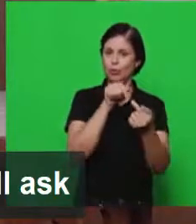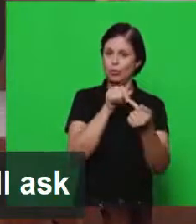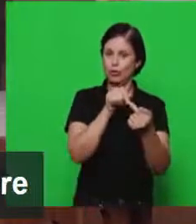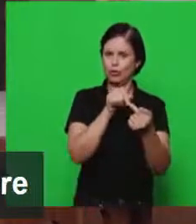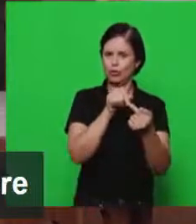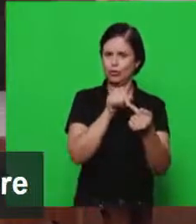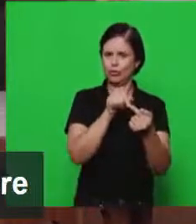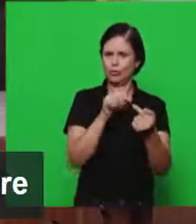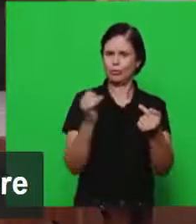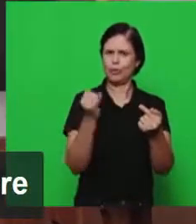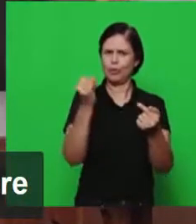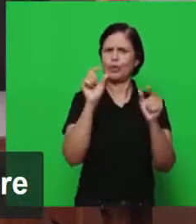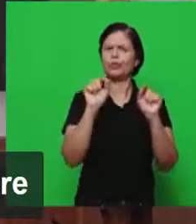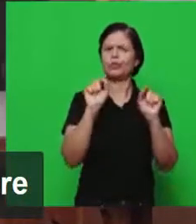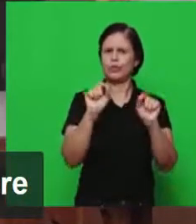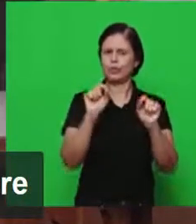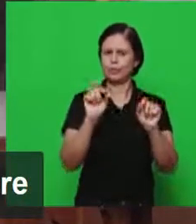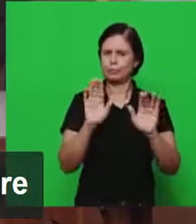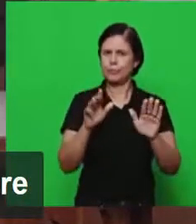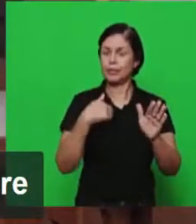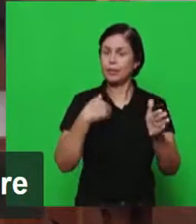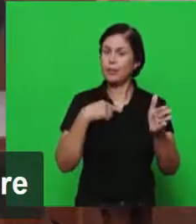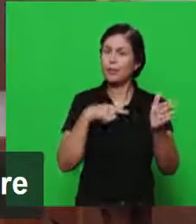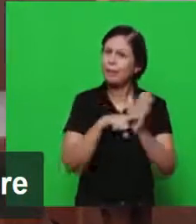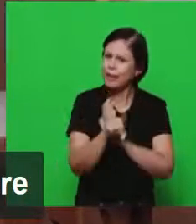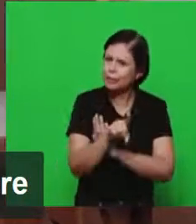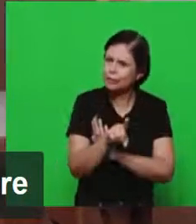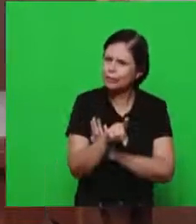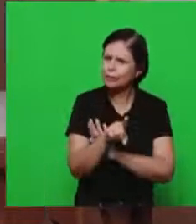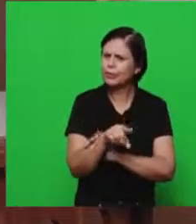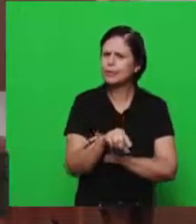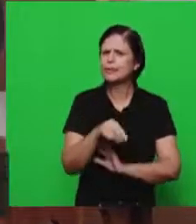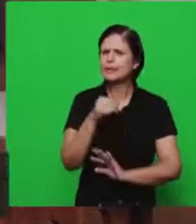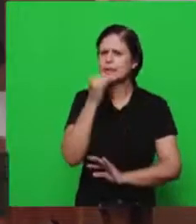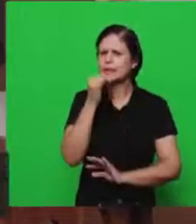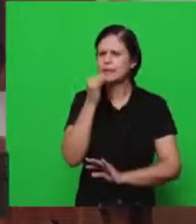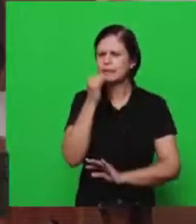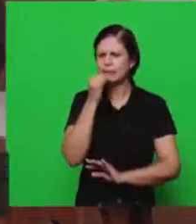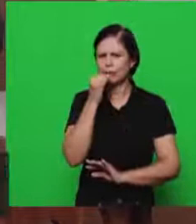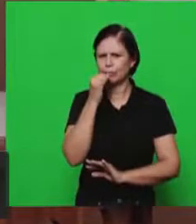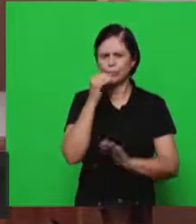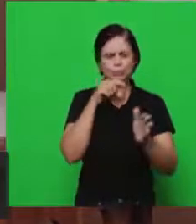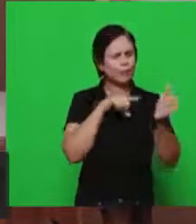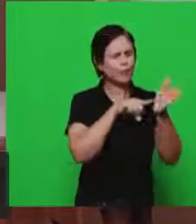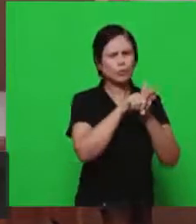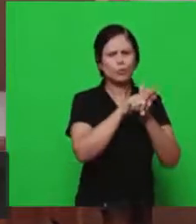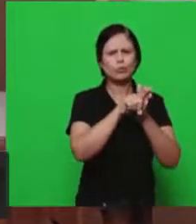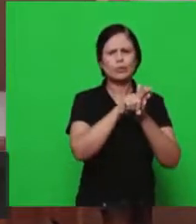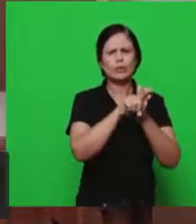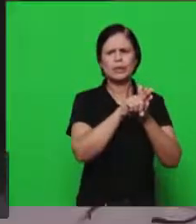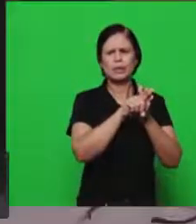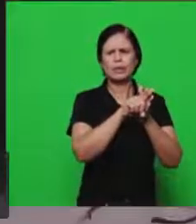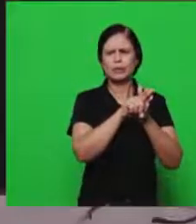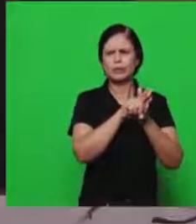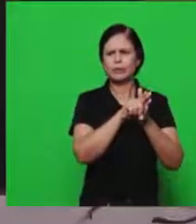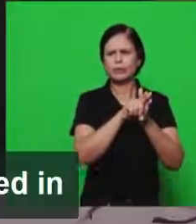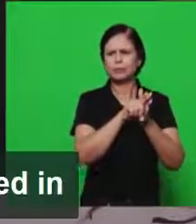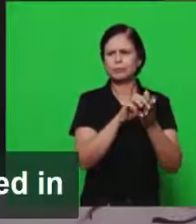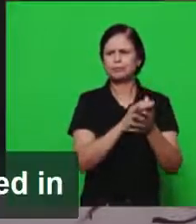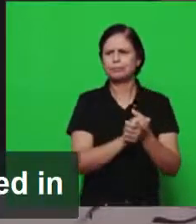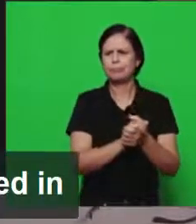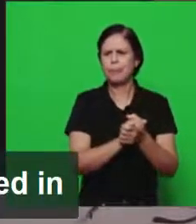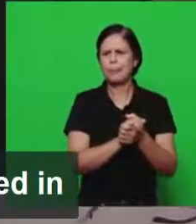E eu vou fazer uma pergunta aos irmãos. Quem lê aqui a pergunta diz assim, quem proferiu